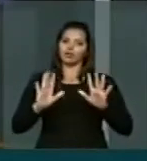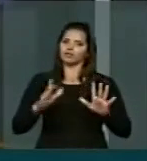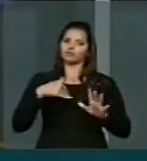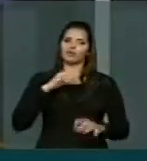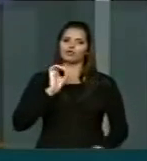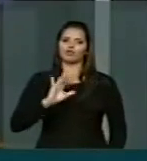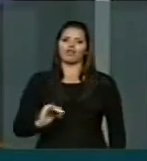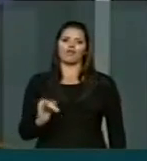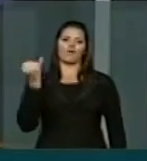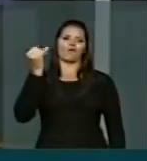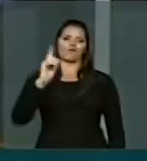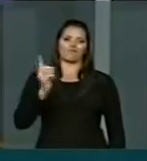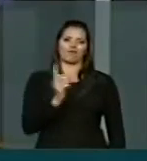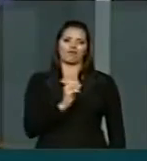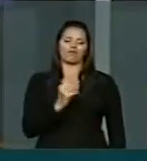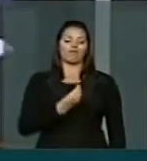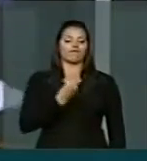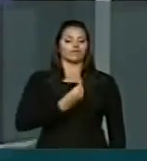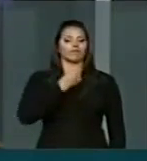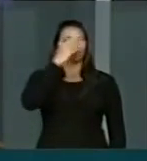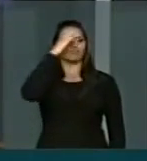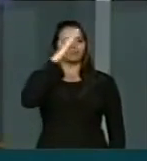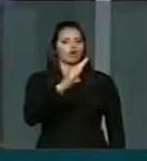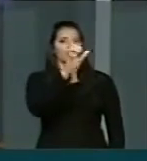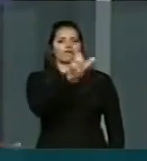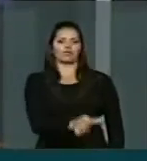lucro, mas sim a vida. Muito obrigada.